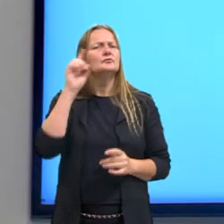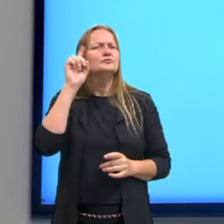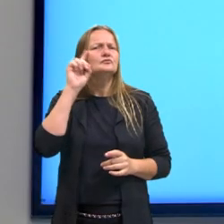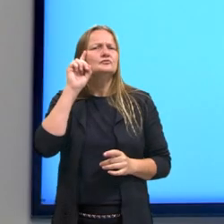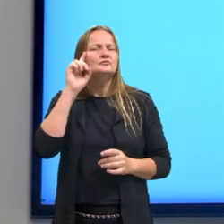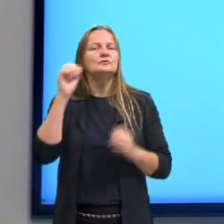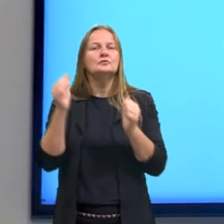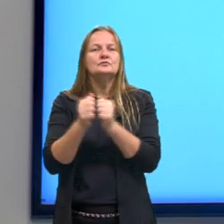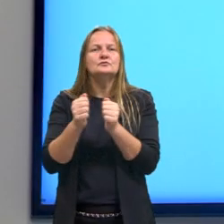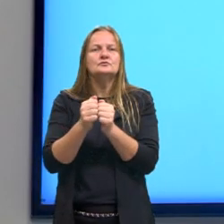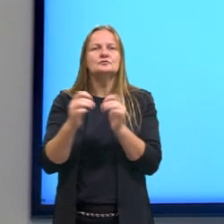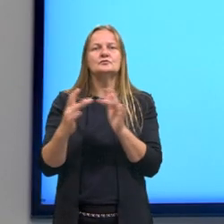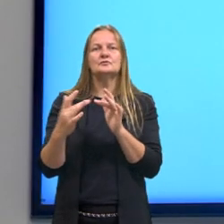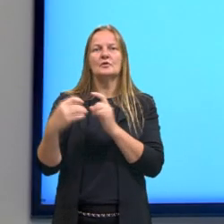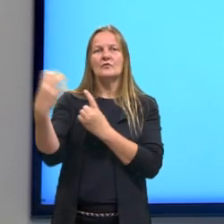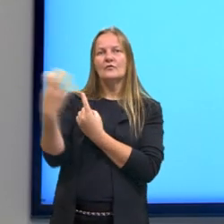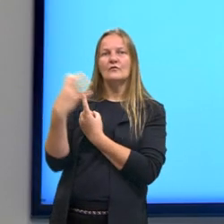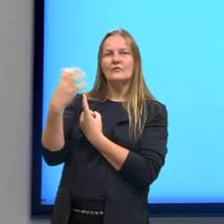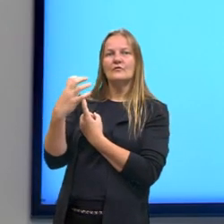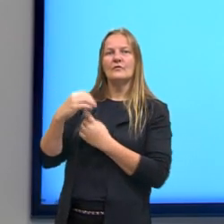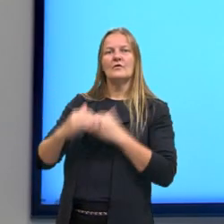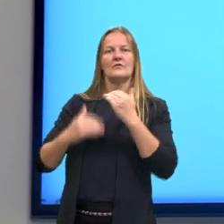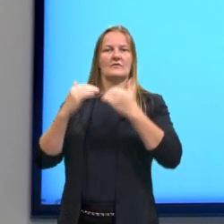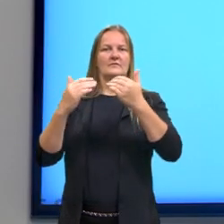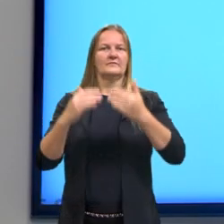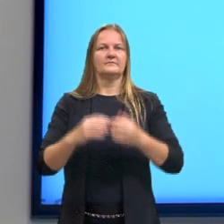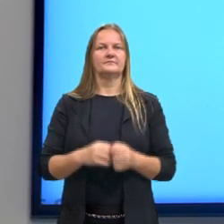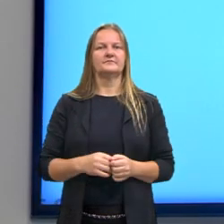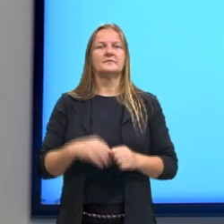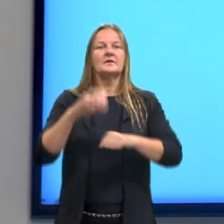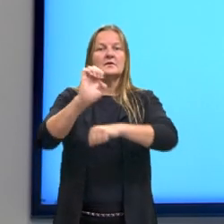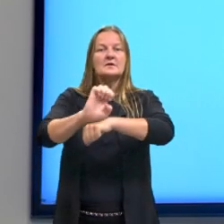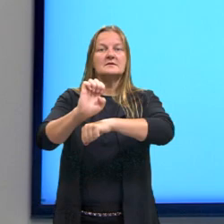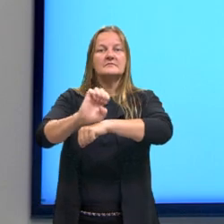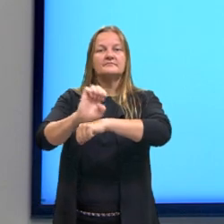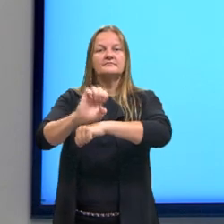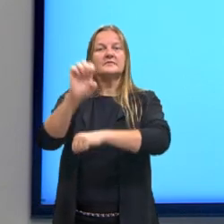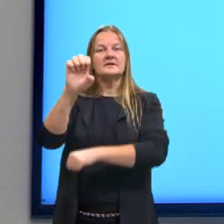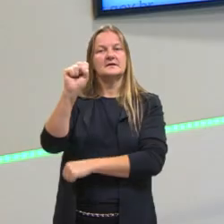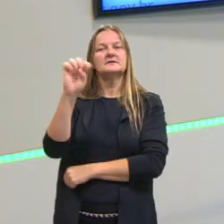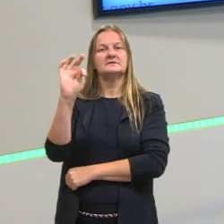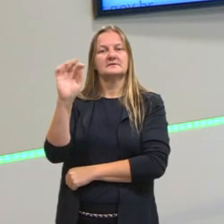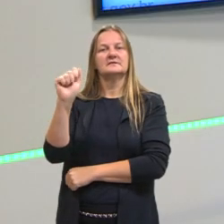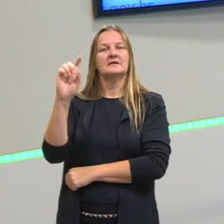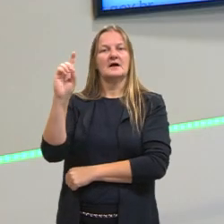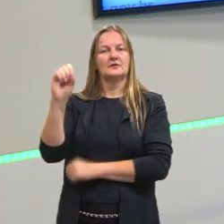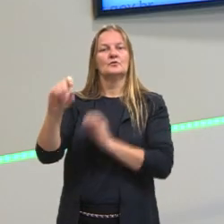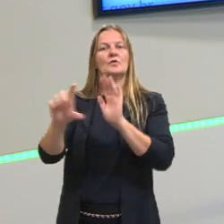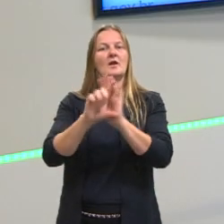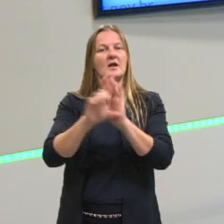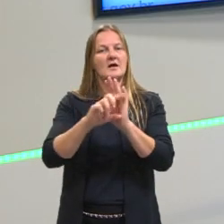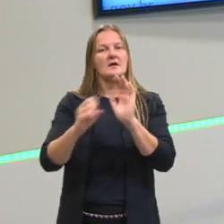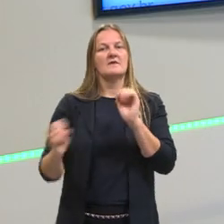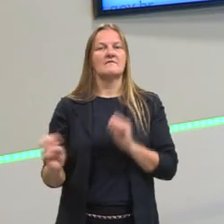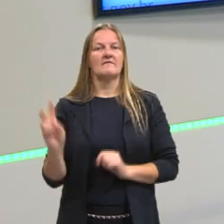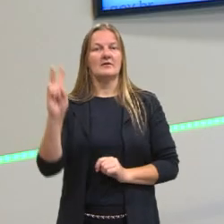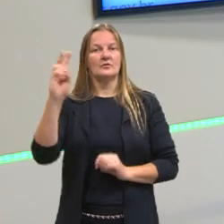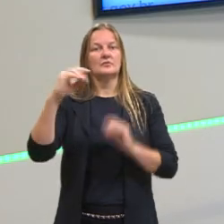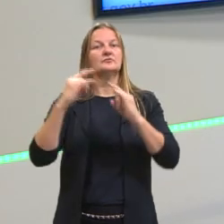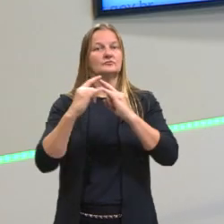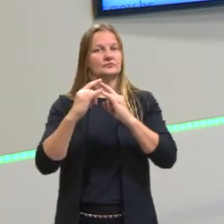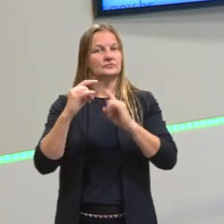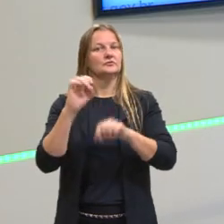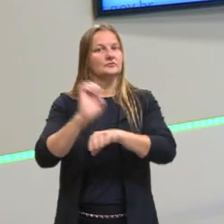que também nos influenciam na nossa formação. O Estado, como um todo, as leis, os valores, a instituição do Estado,